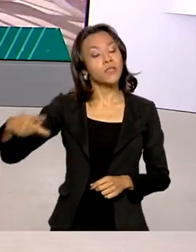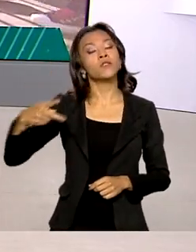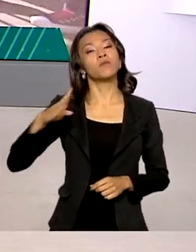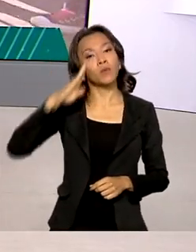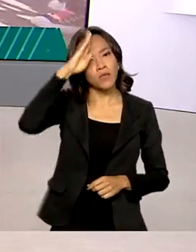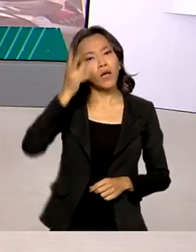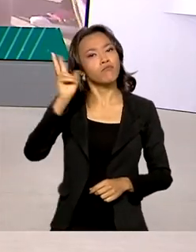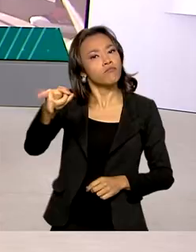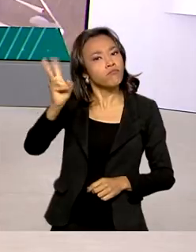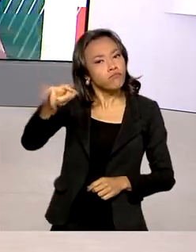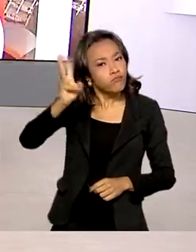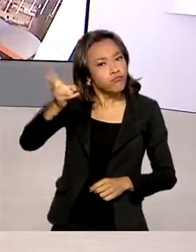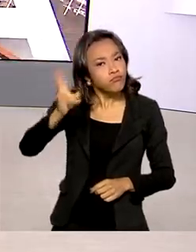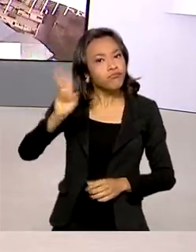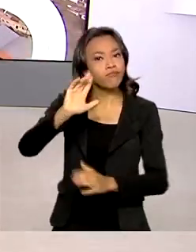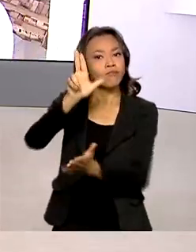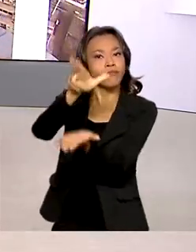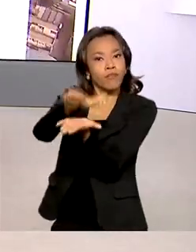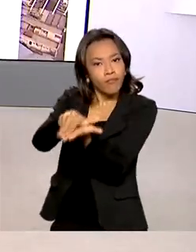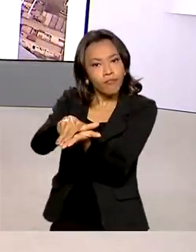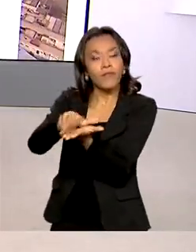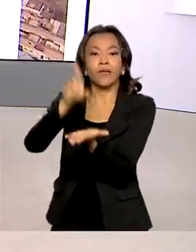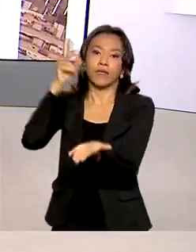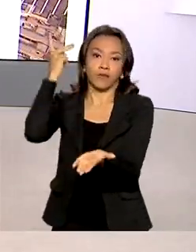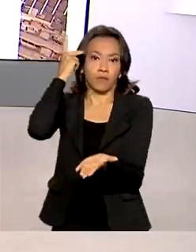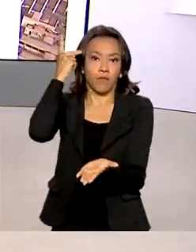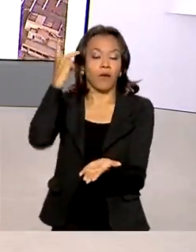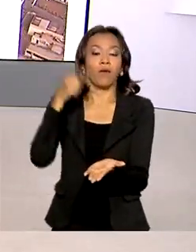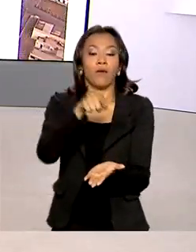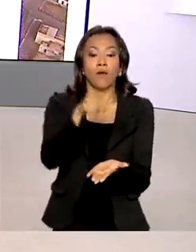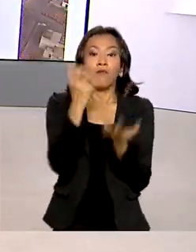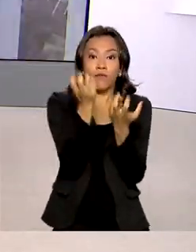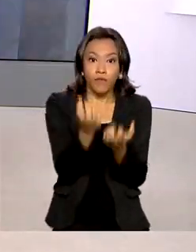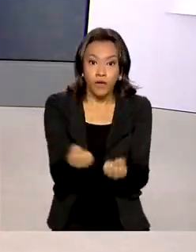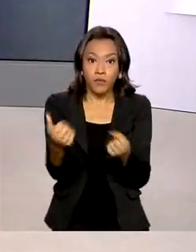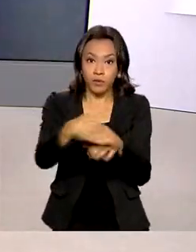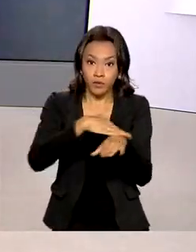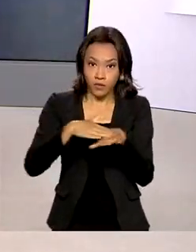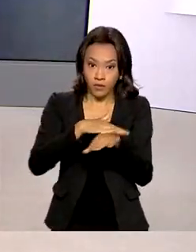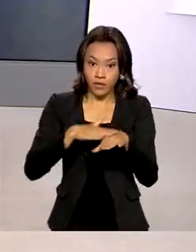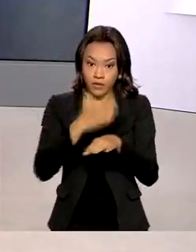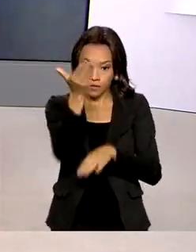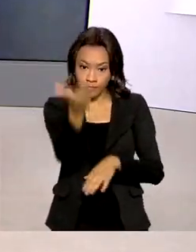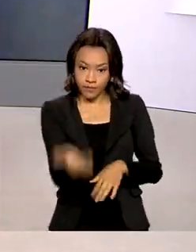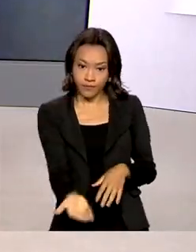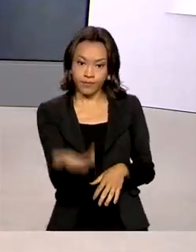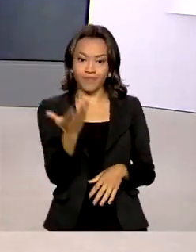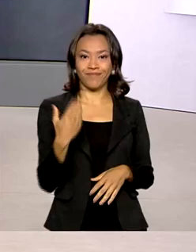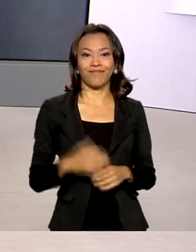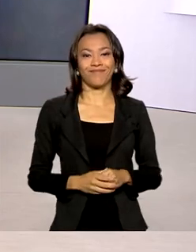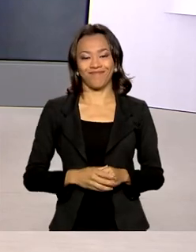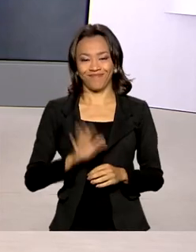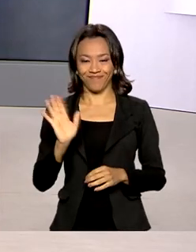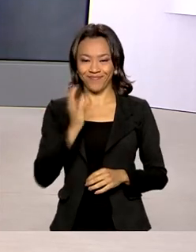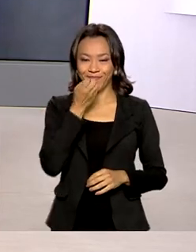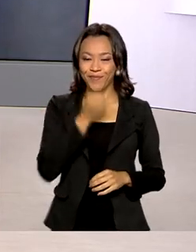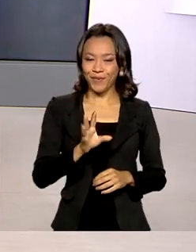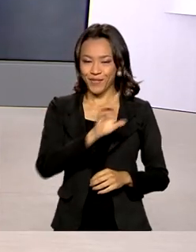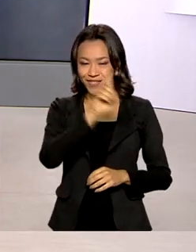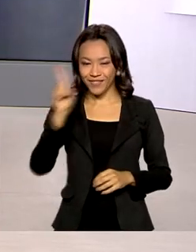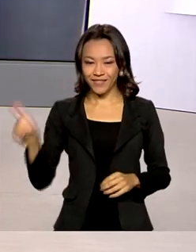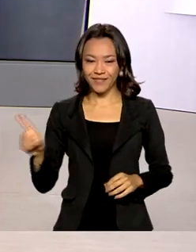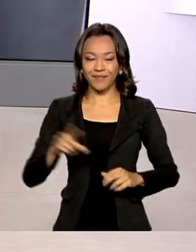internado em São Paulo. Nós vamos até lá, agora, ao vivo, falar com o repórter Dimas Soudi. Dimas, bom dia para você.